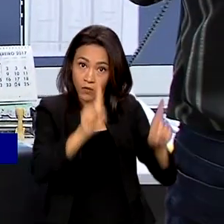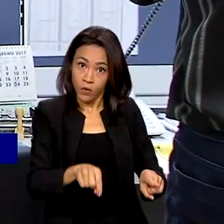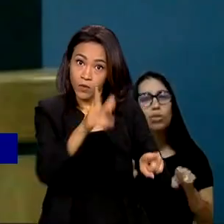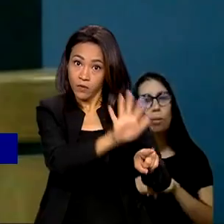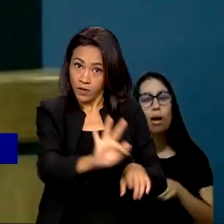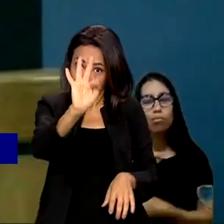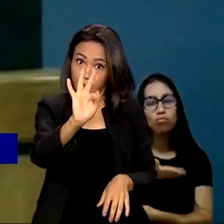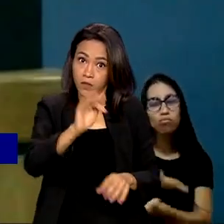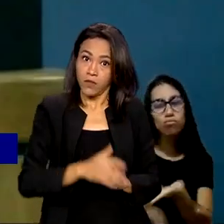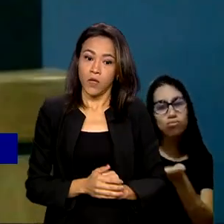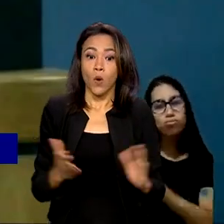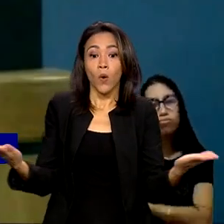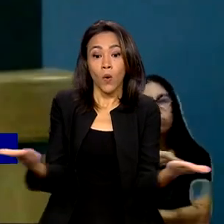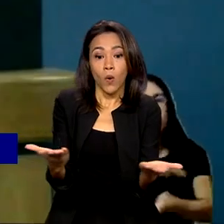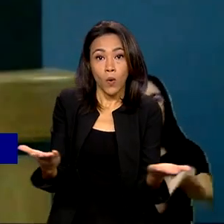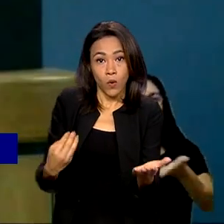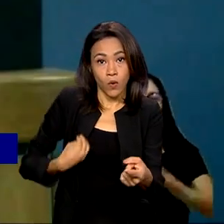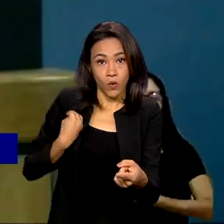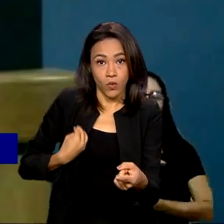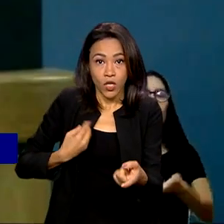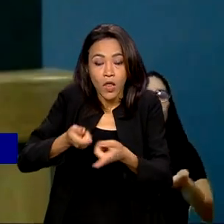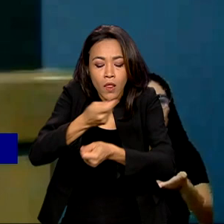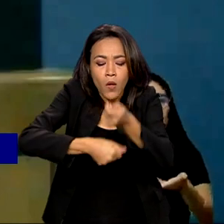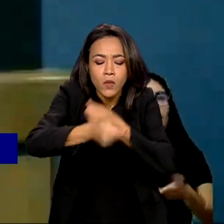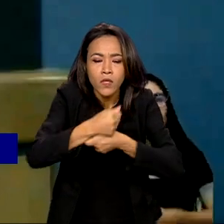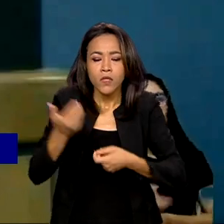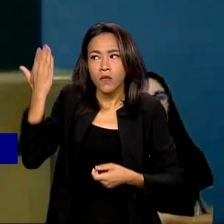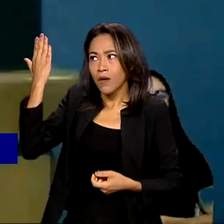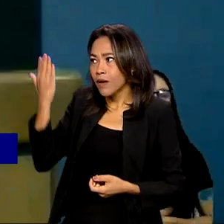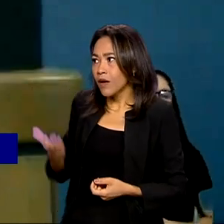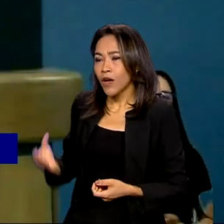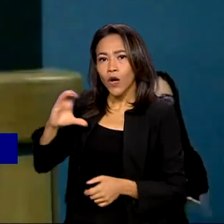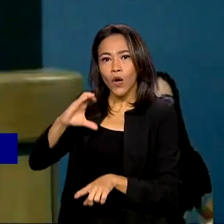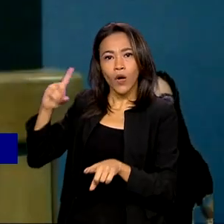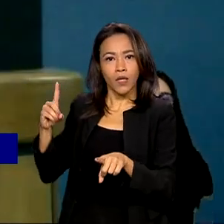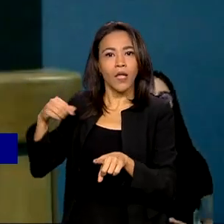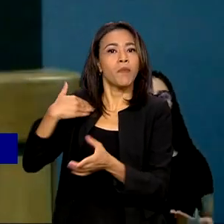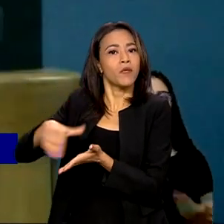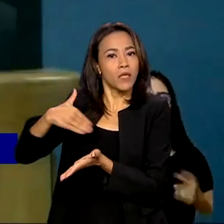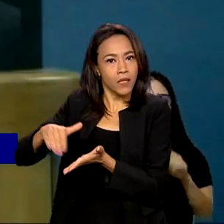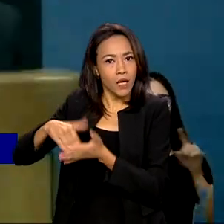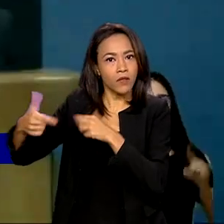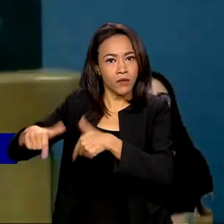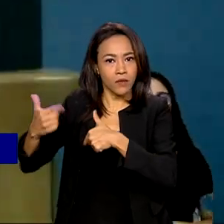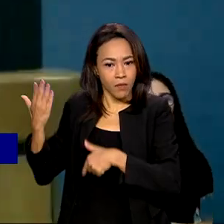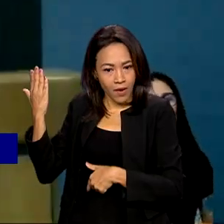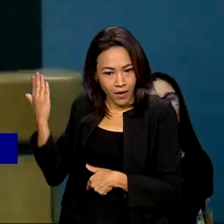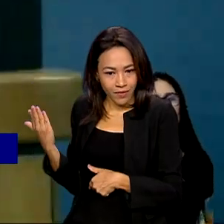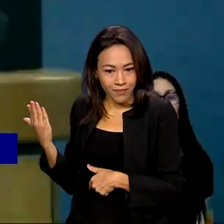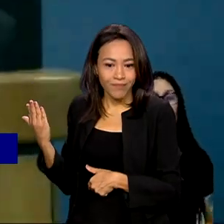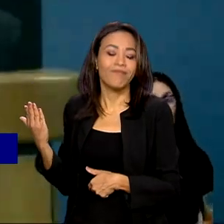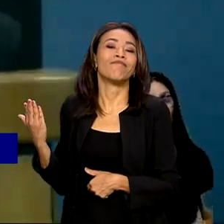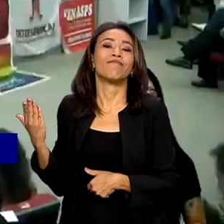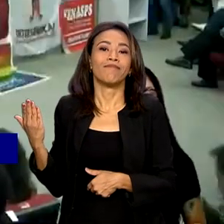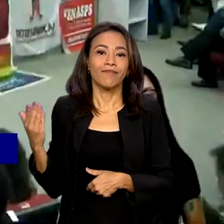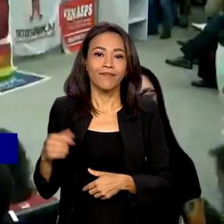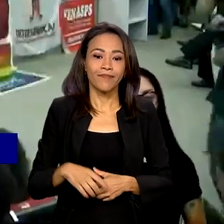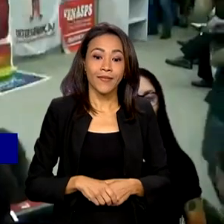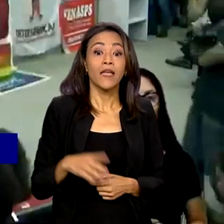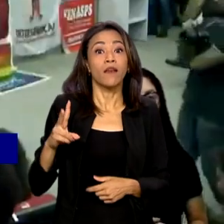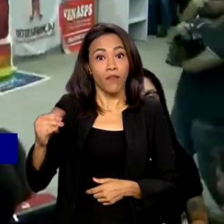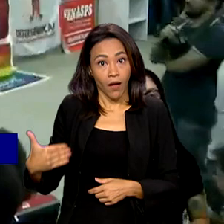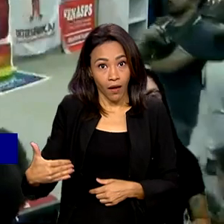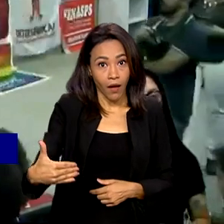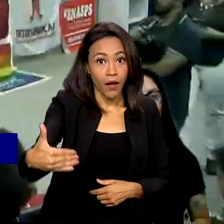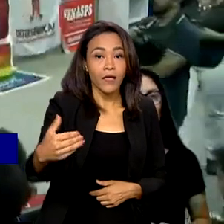federais. A atual mesa de negociação será coordenada pelo secretário de Relações do Trabalho, José Lopes Feijó, e